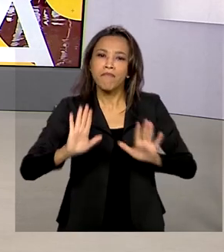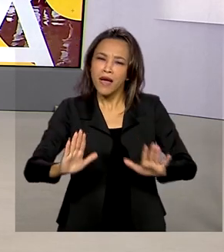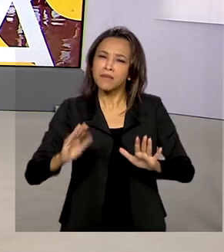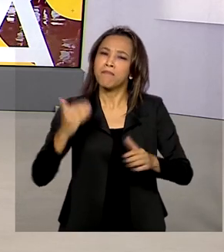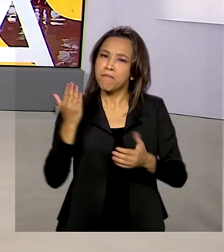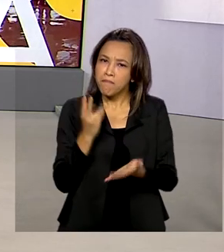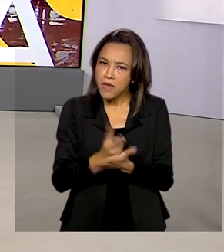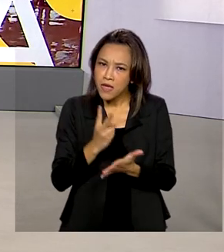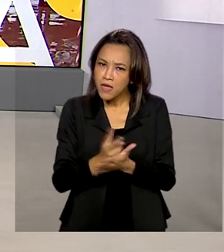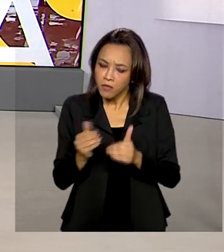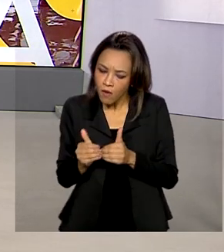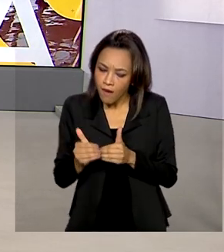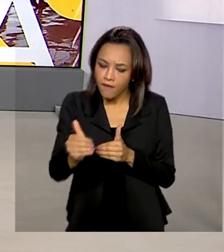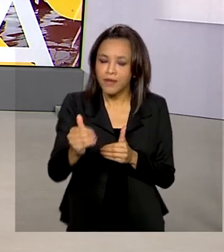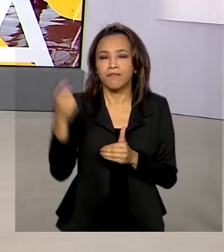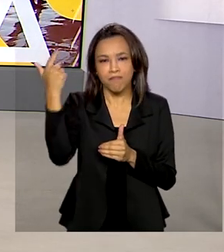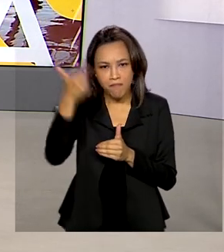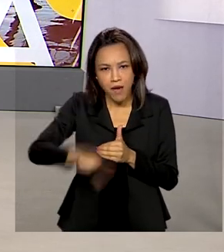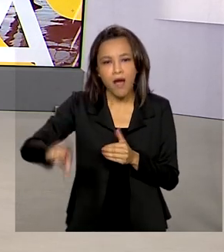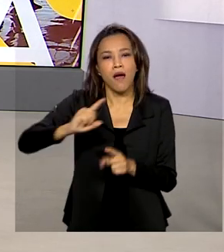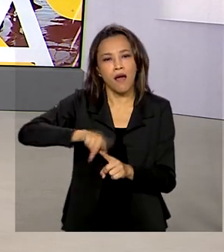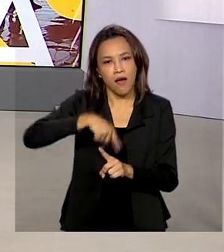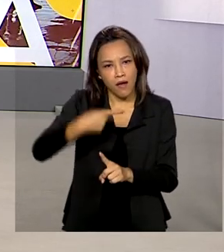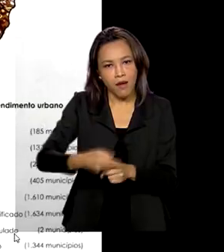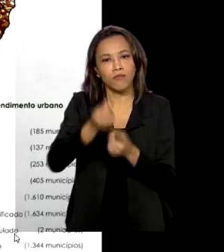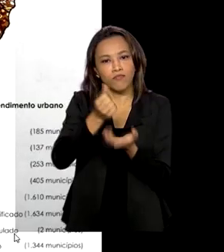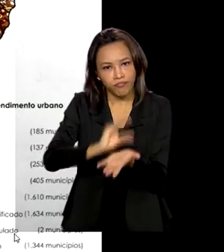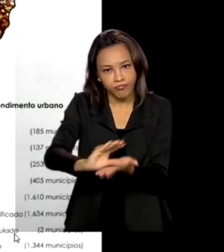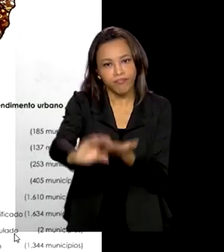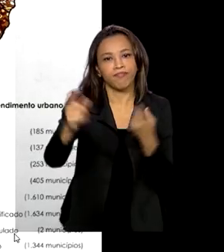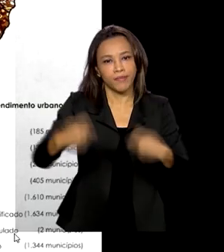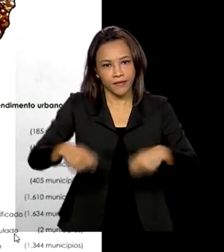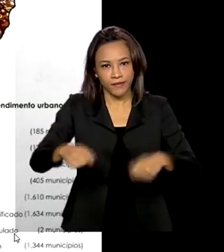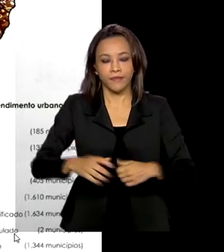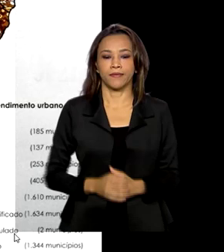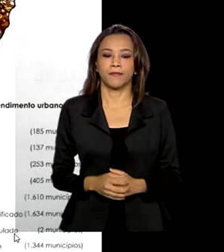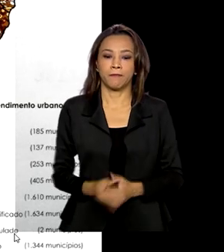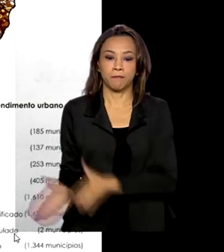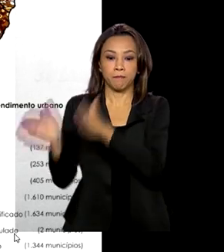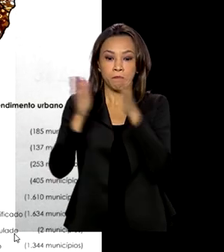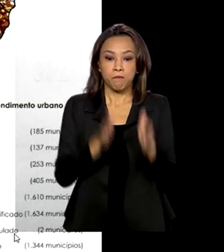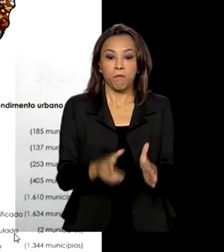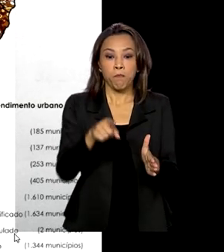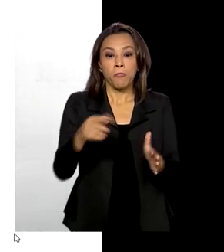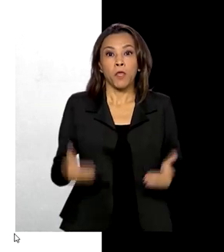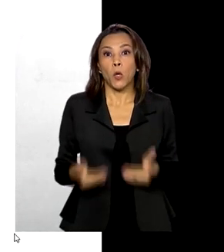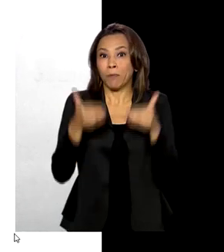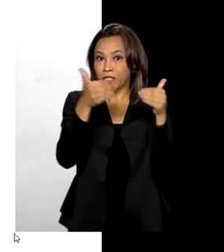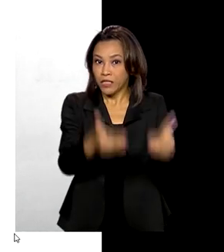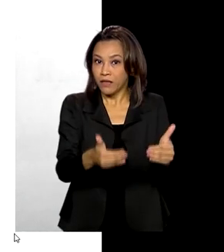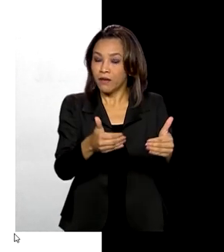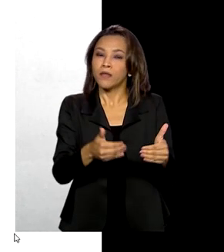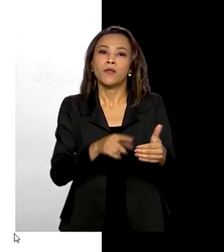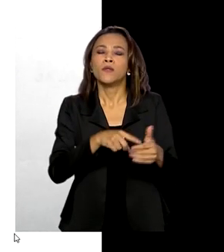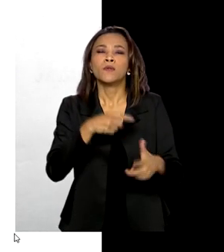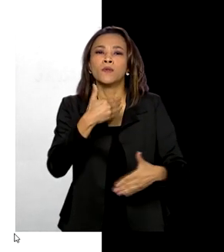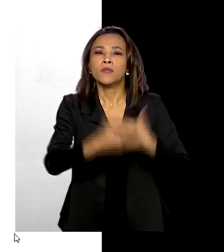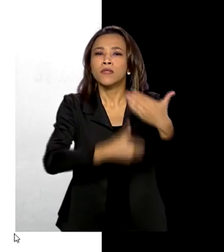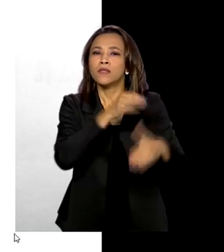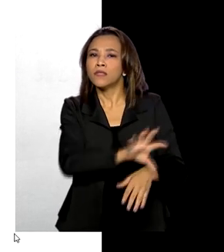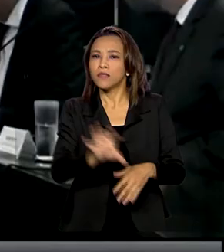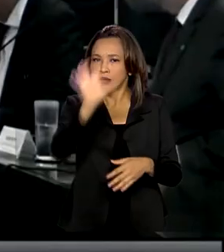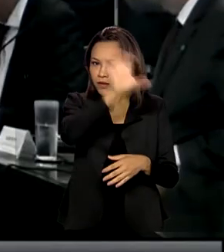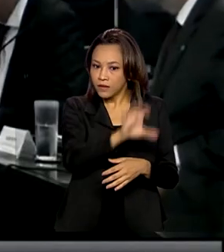avanços, o setor precisa de mais investimentos. O Ministério do Desenvolvimento Regional monitora, por meio do